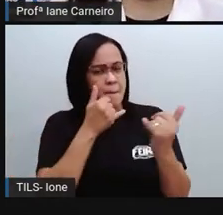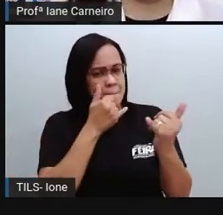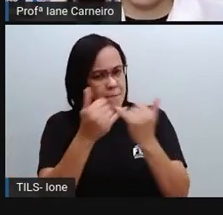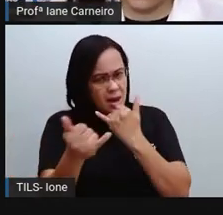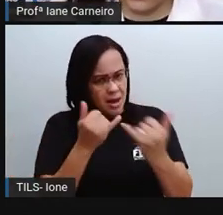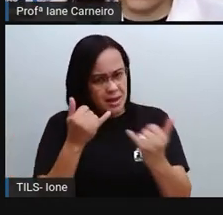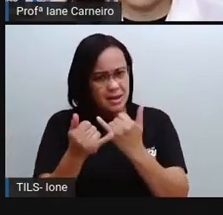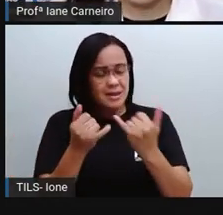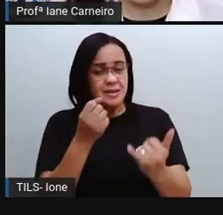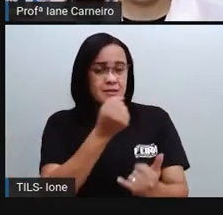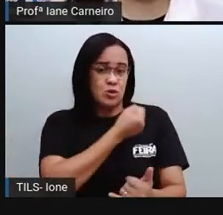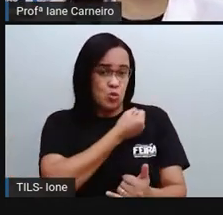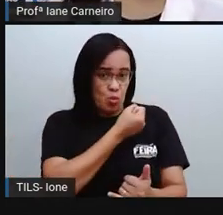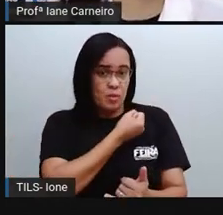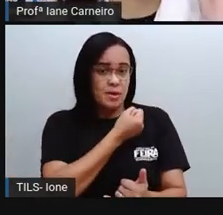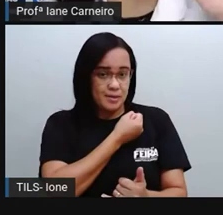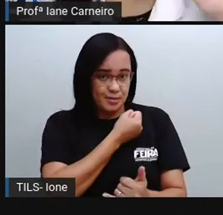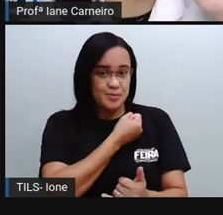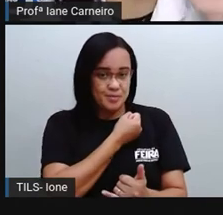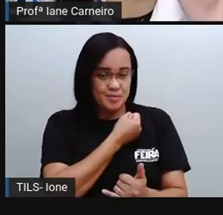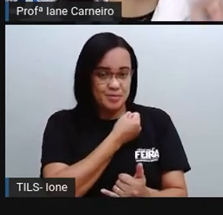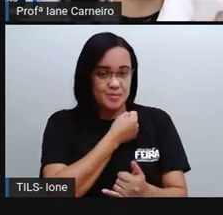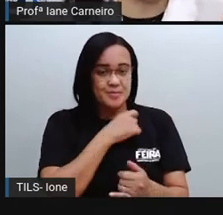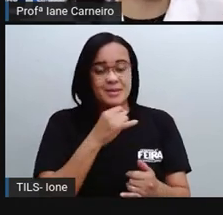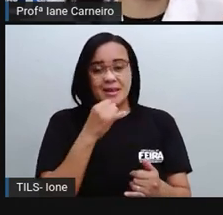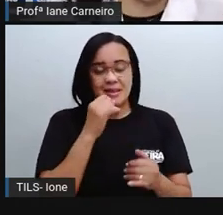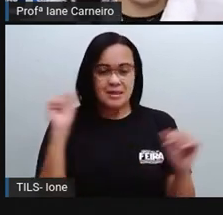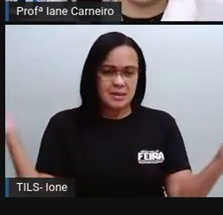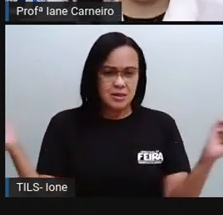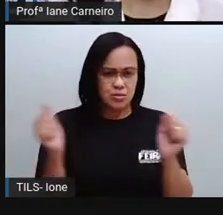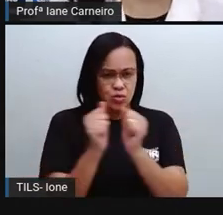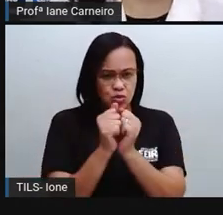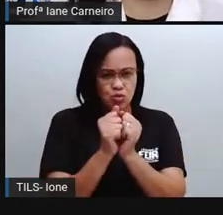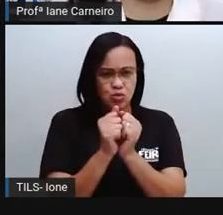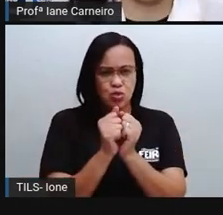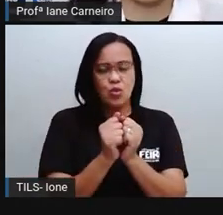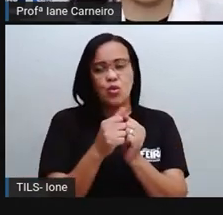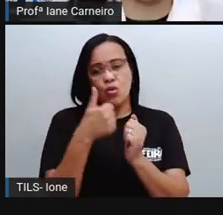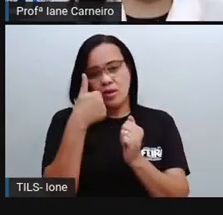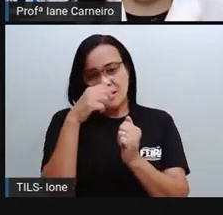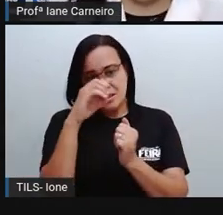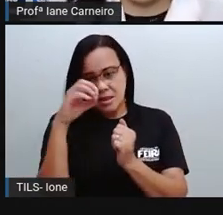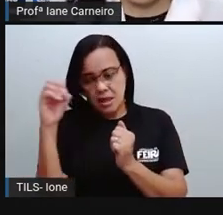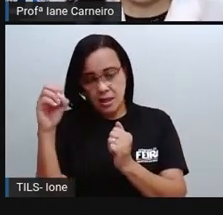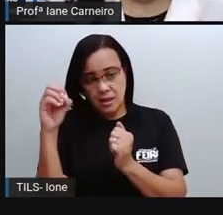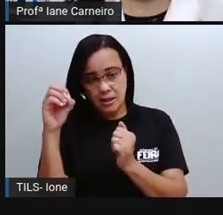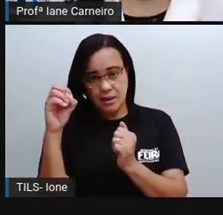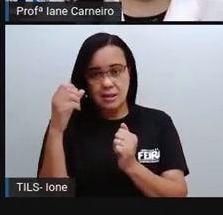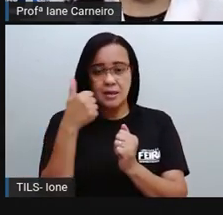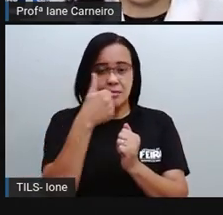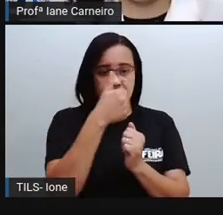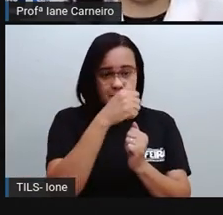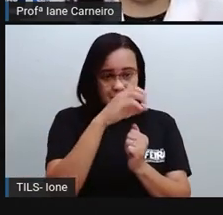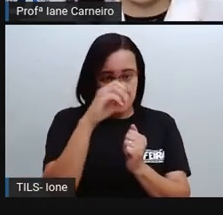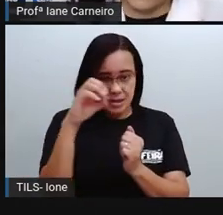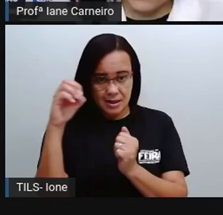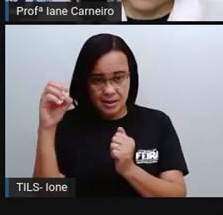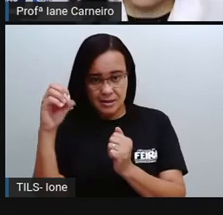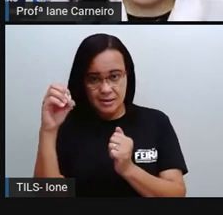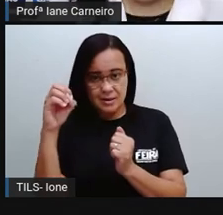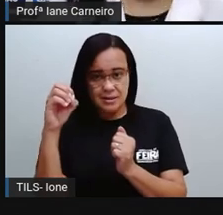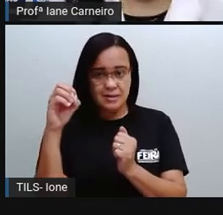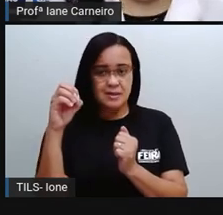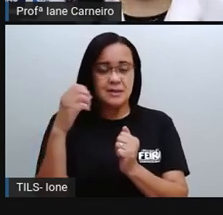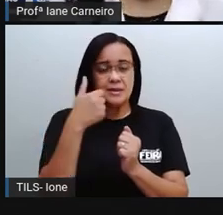exemplo, a gente juntou, ó, cinco vezes o número 100, não foi? Então, a somou 100, depois mais 100,